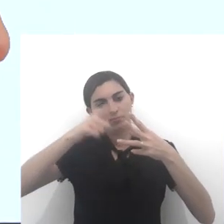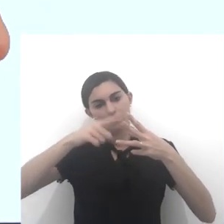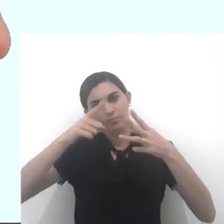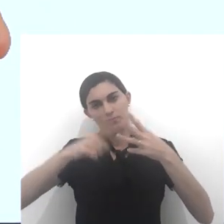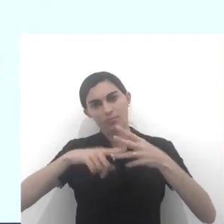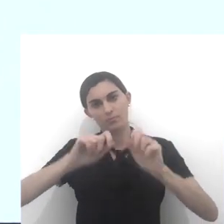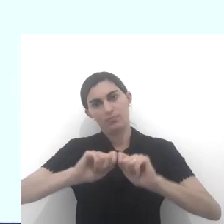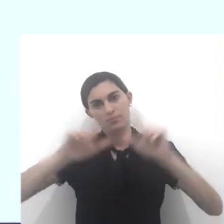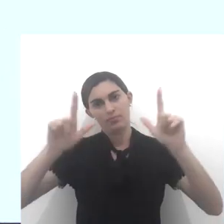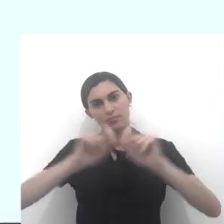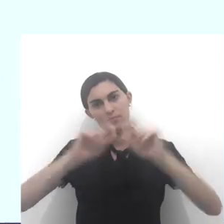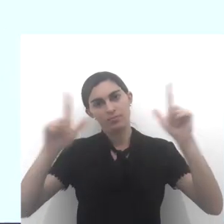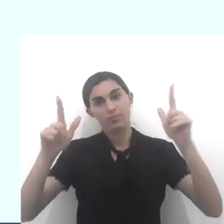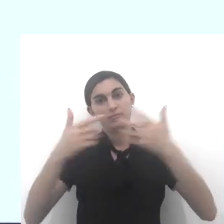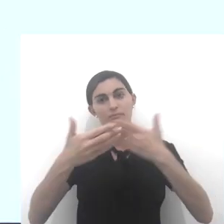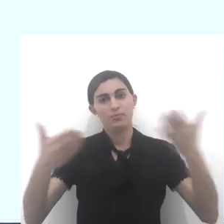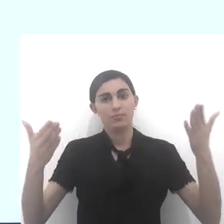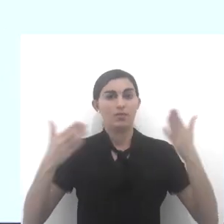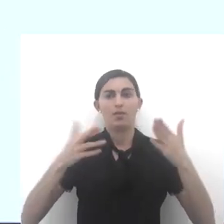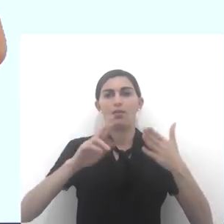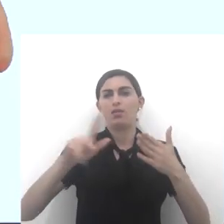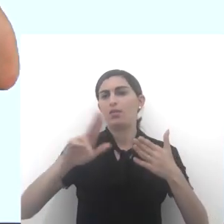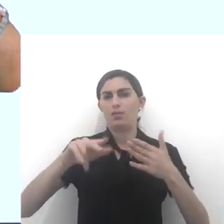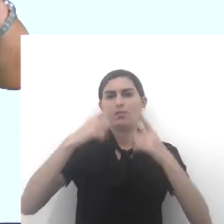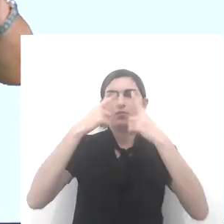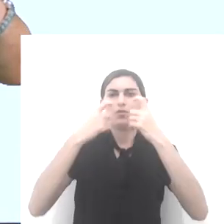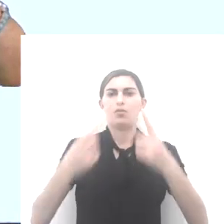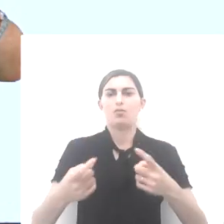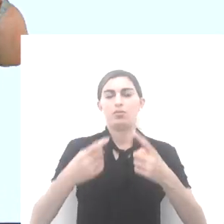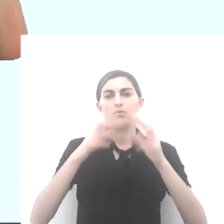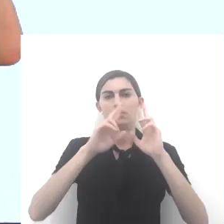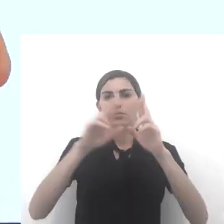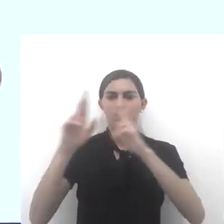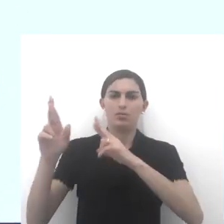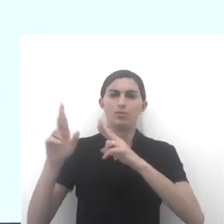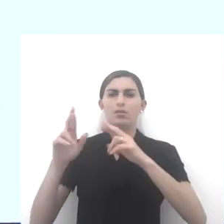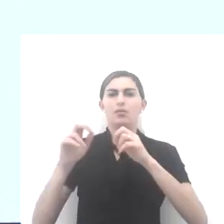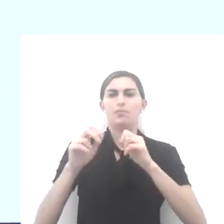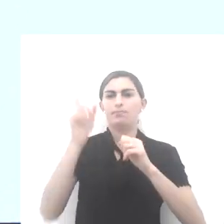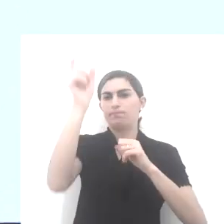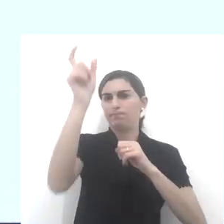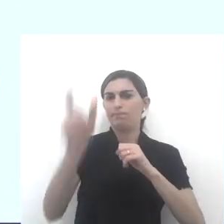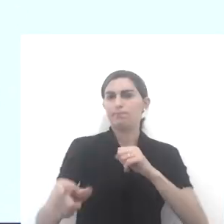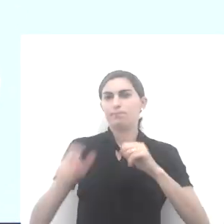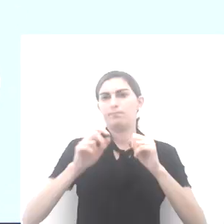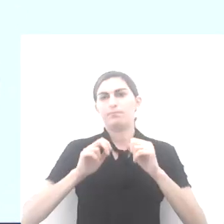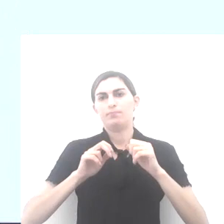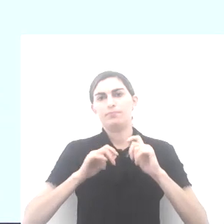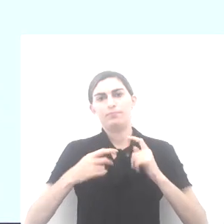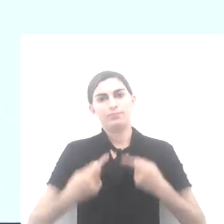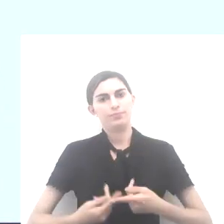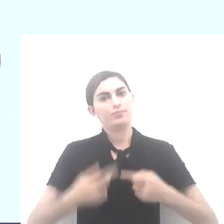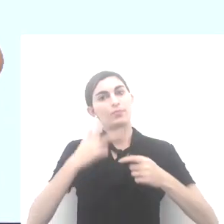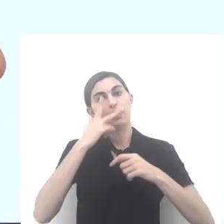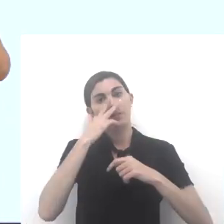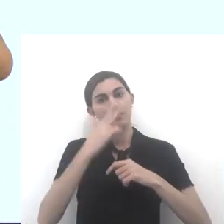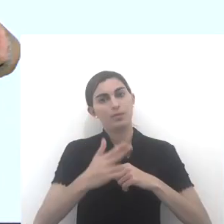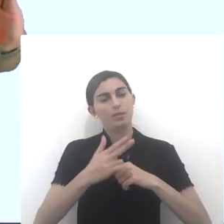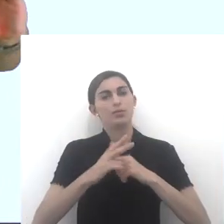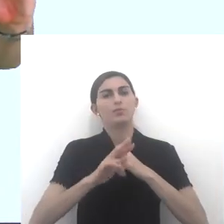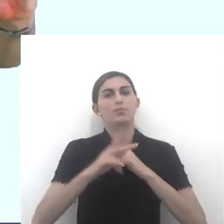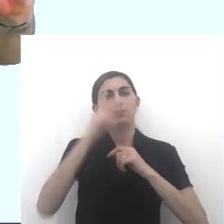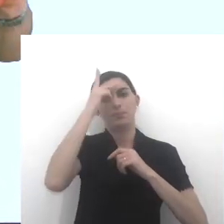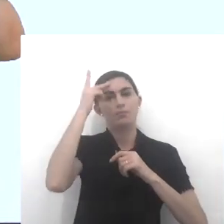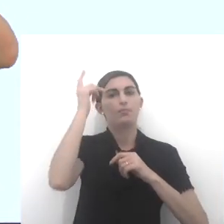Gandhi, Dom Helder Câmara, a não violência, o respeito à figura humana, mesmo